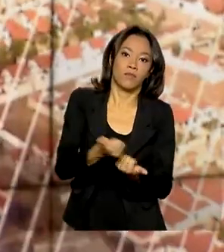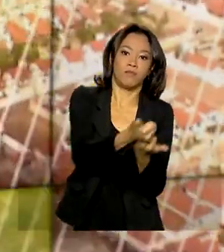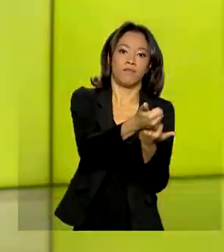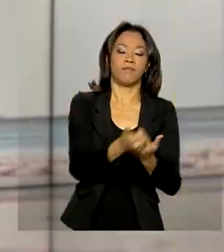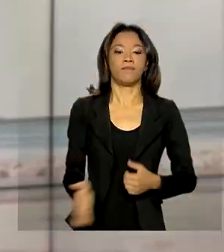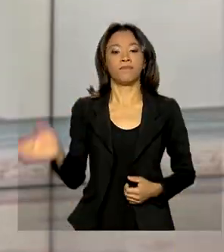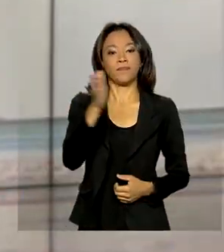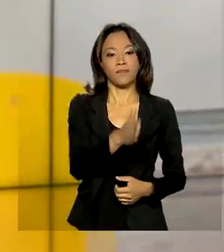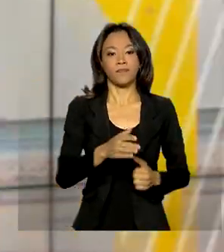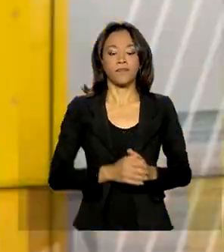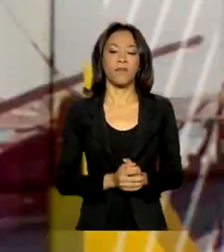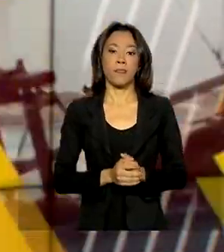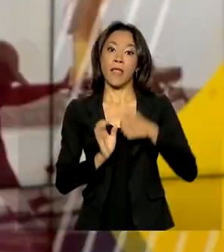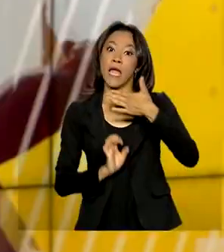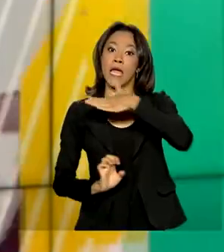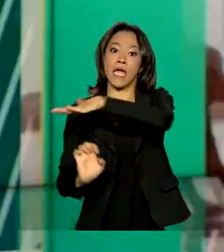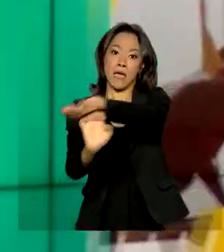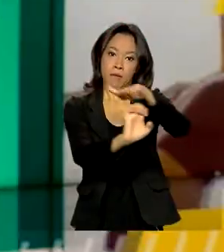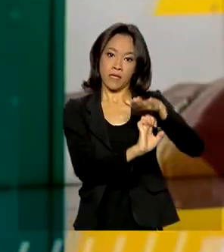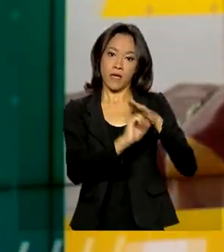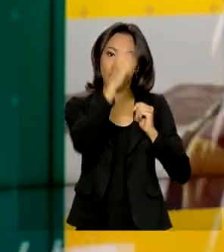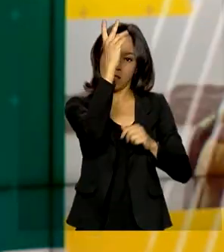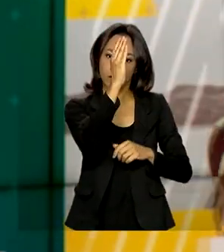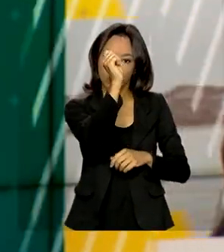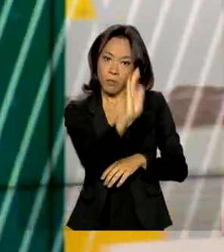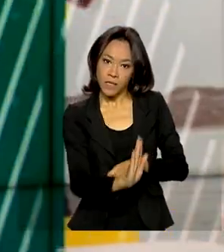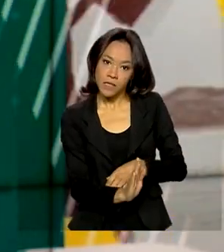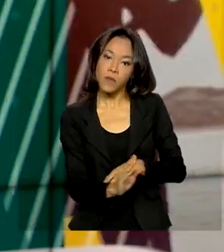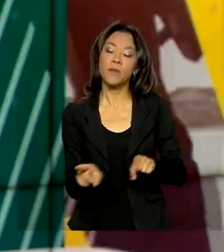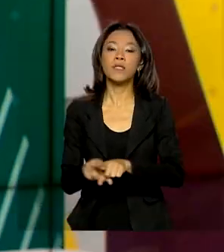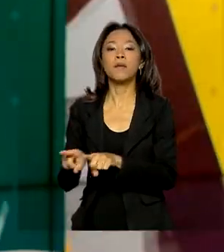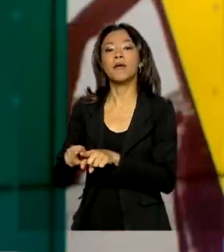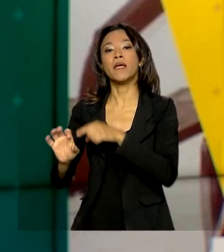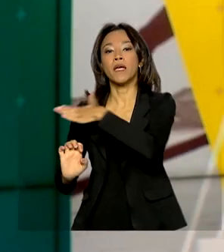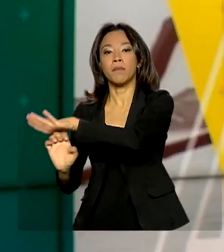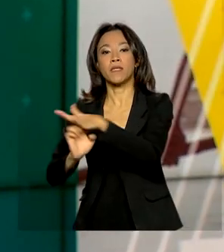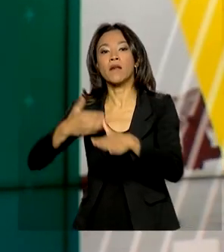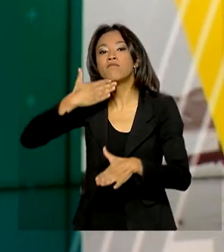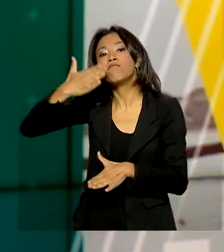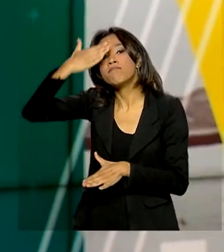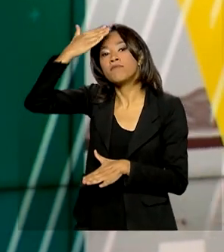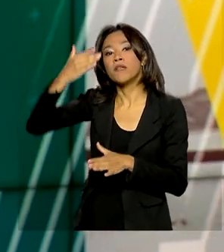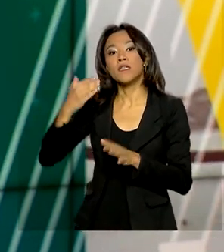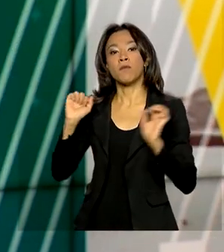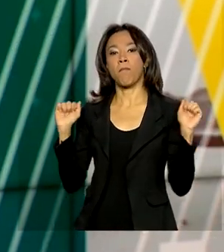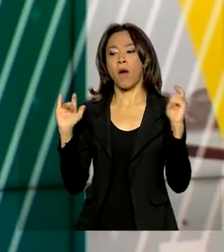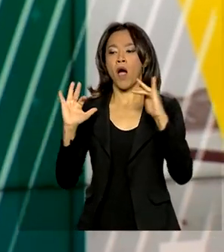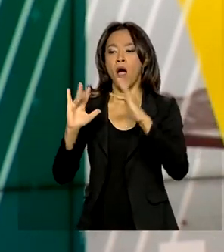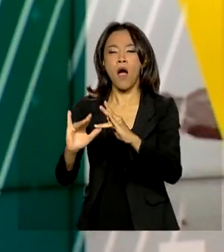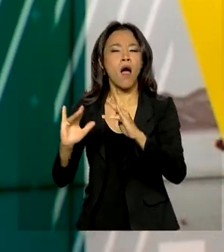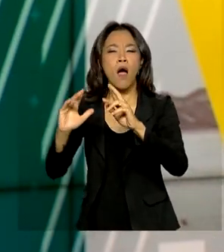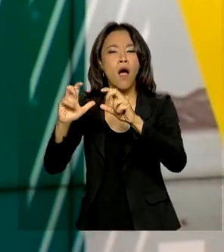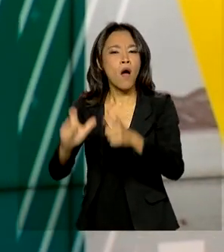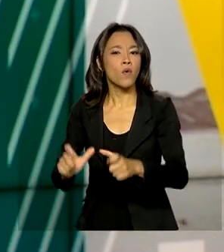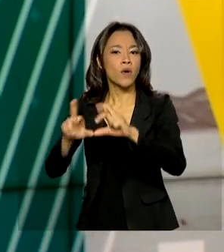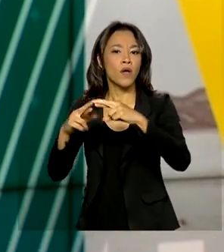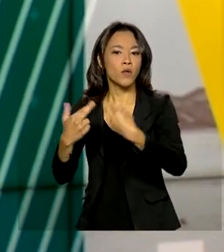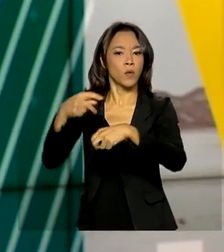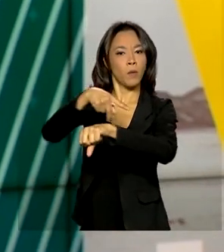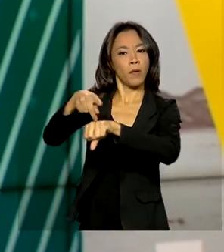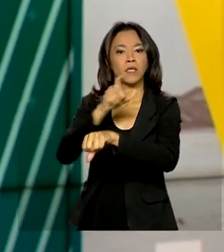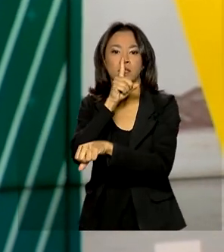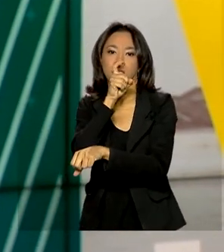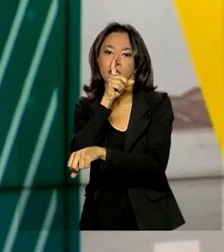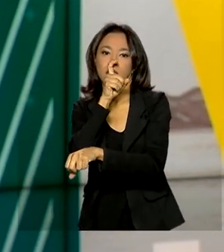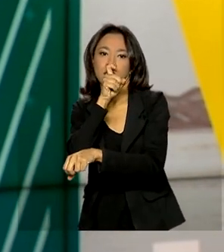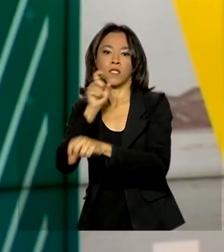Empresários do Brasil e dos Emirados Árabes Unidos se reuniram em Dubai para discutir oportunidades de negócios.